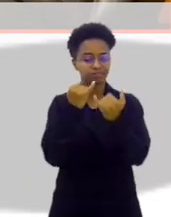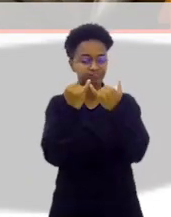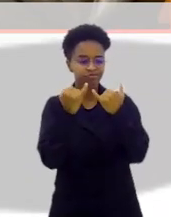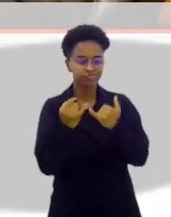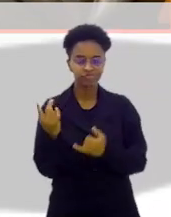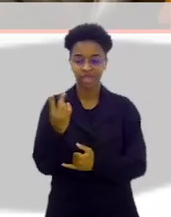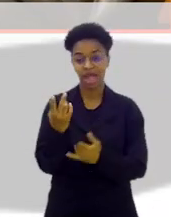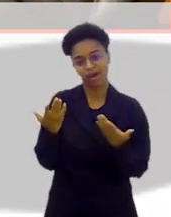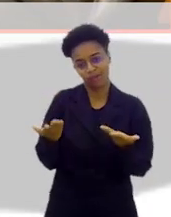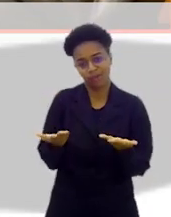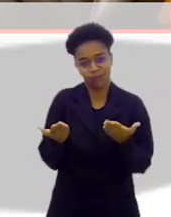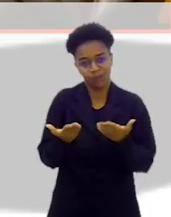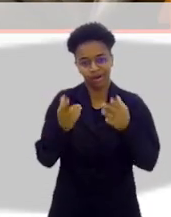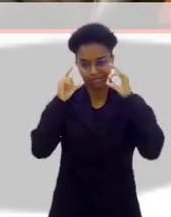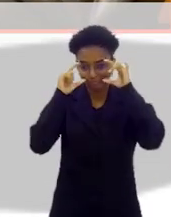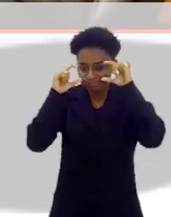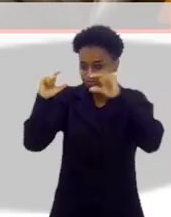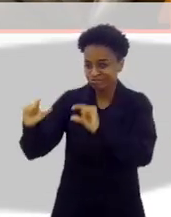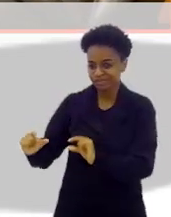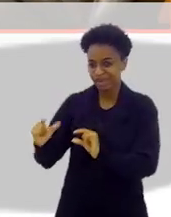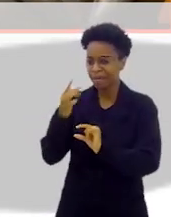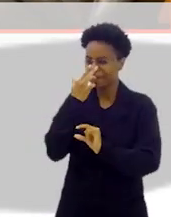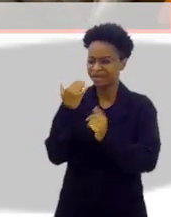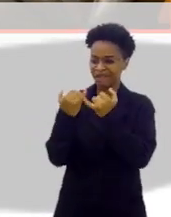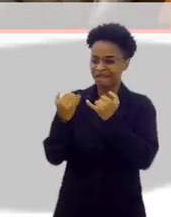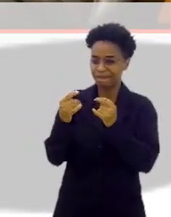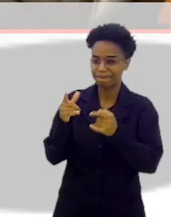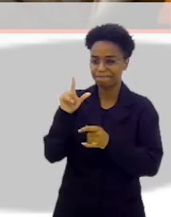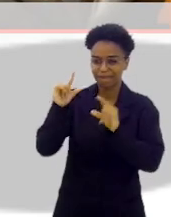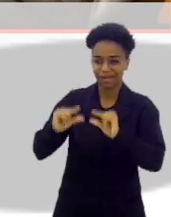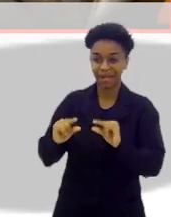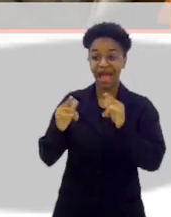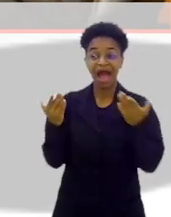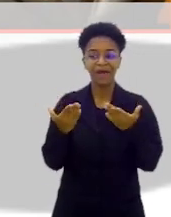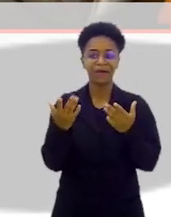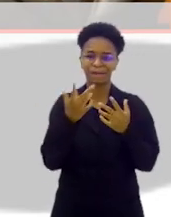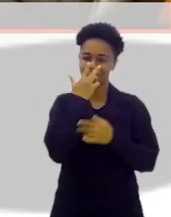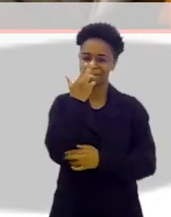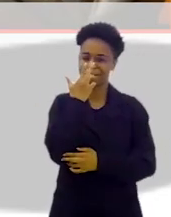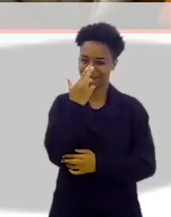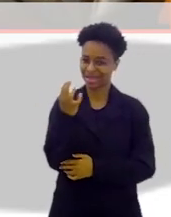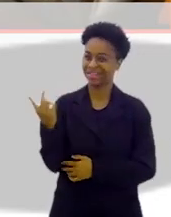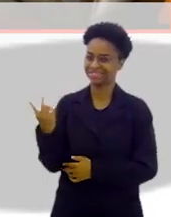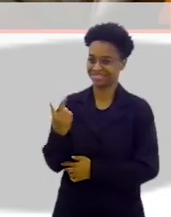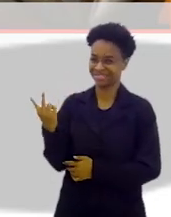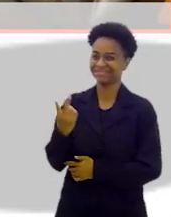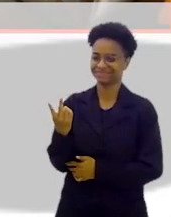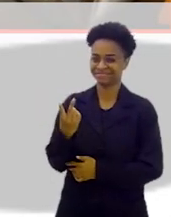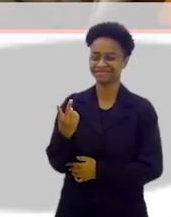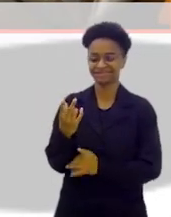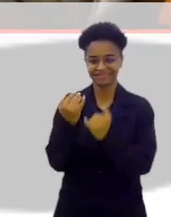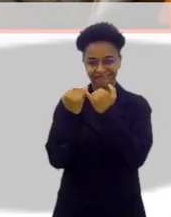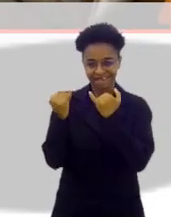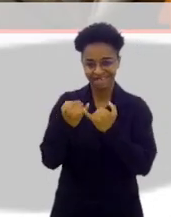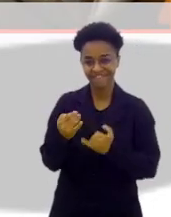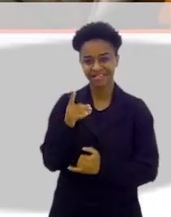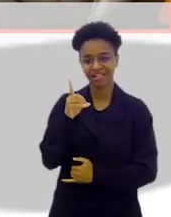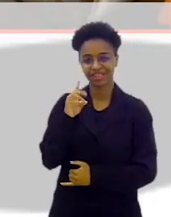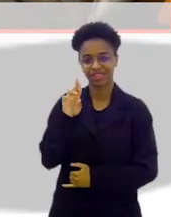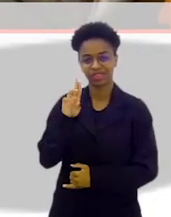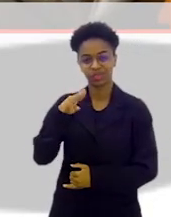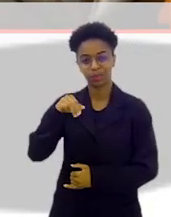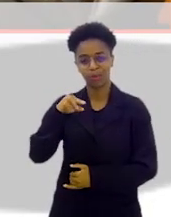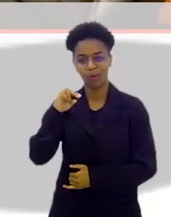verossimilhança entre você. Agora tirou o óculos, está menos parecido, mas estava muito... Olha aí, já voltou ao nosso